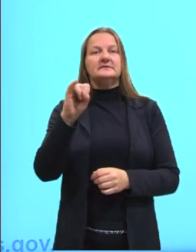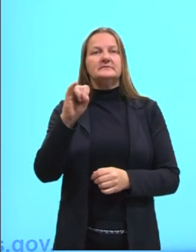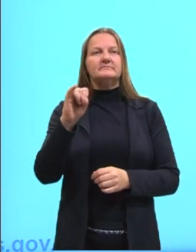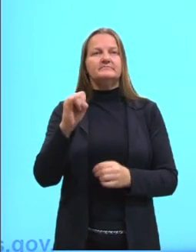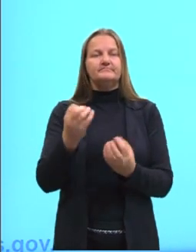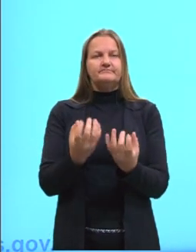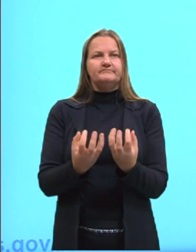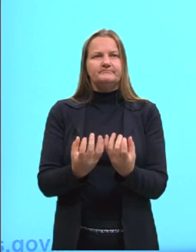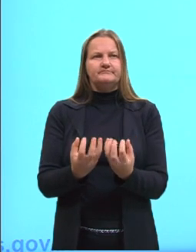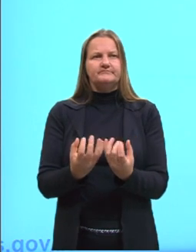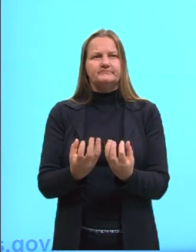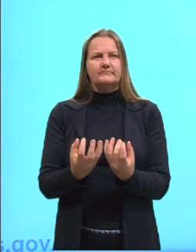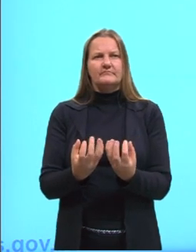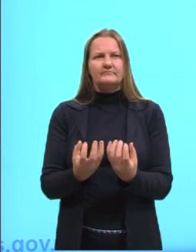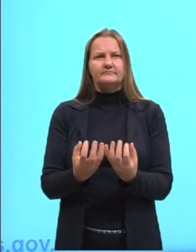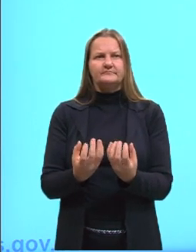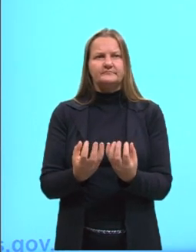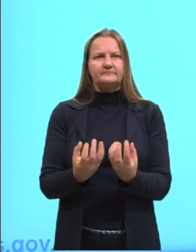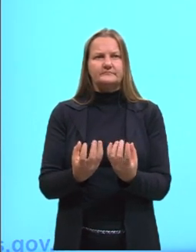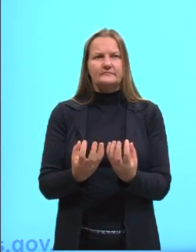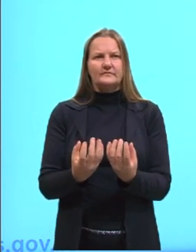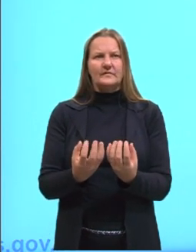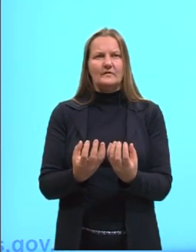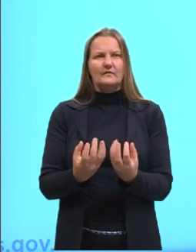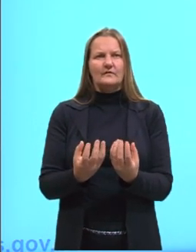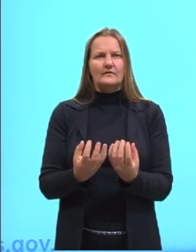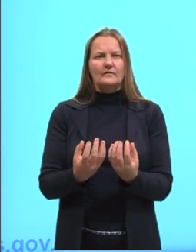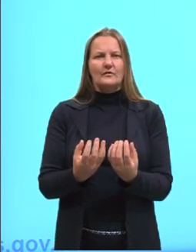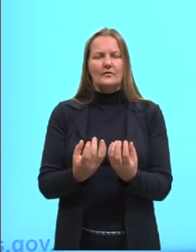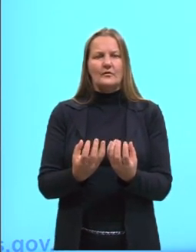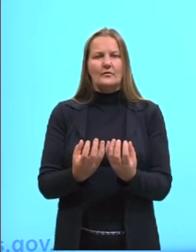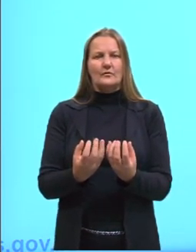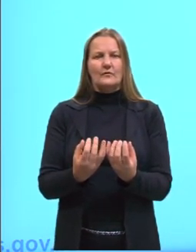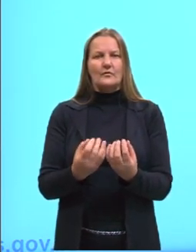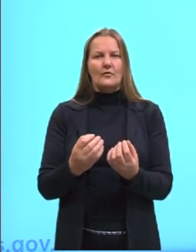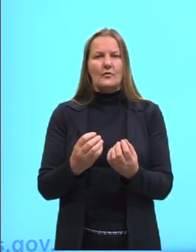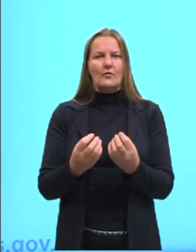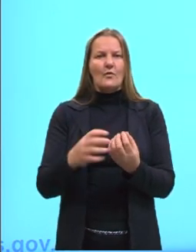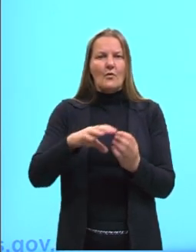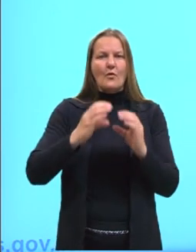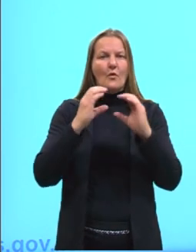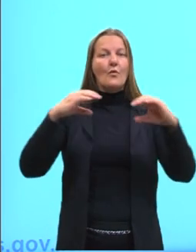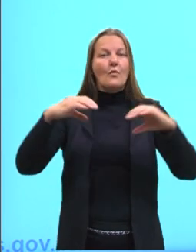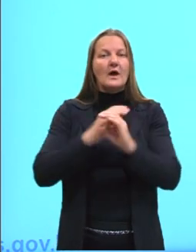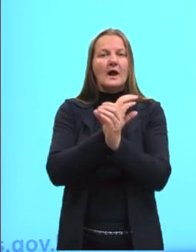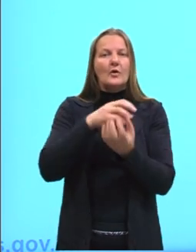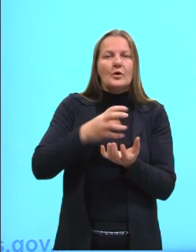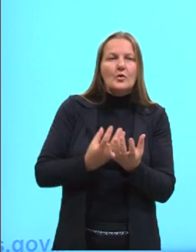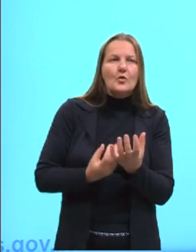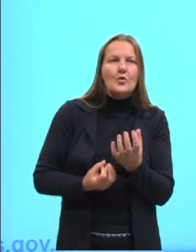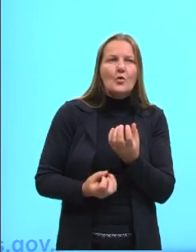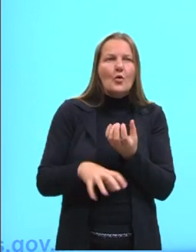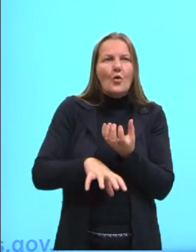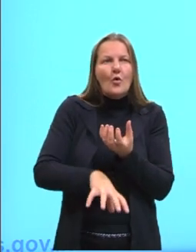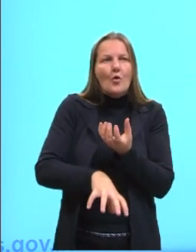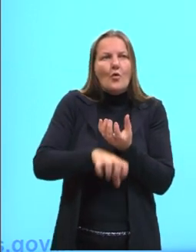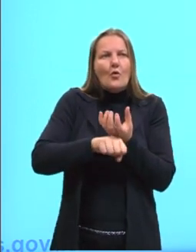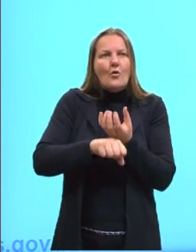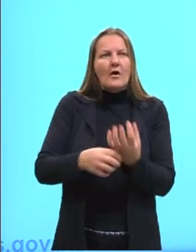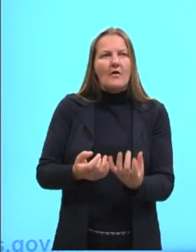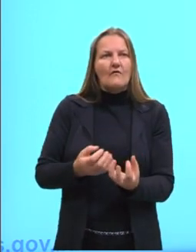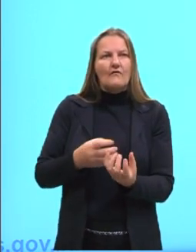uma chama aqui, quer dizer que eu estou transferindo calor para esse gás aqui. O que acontece?